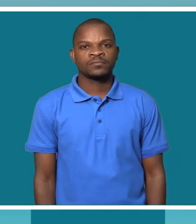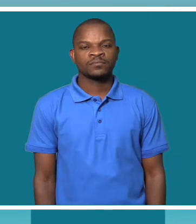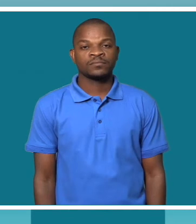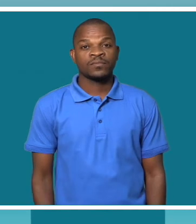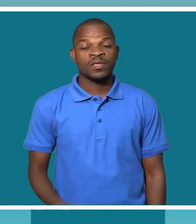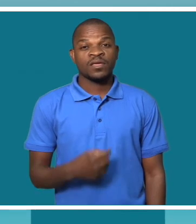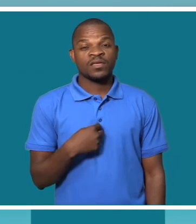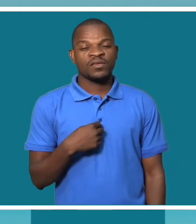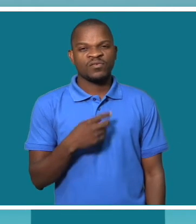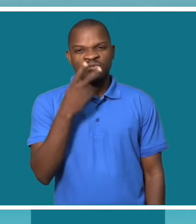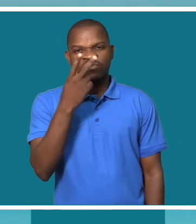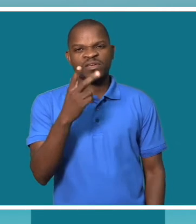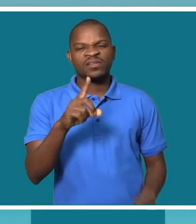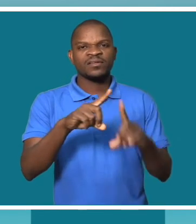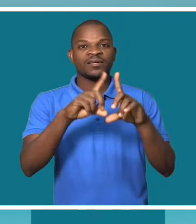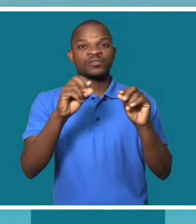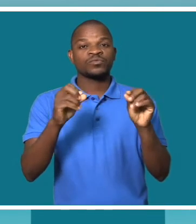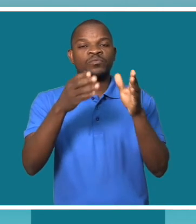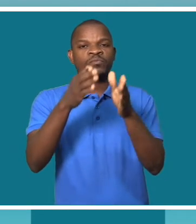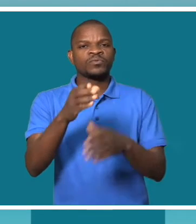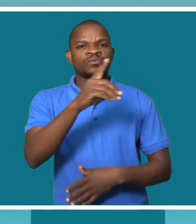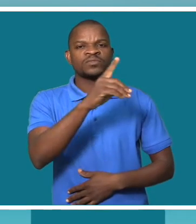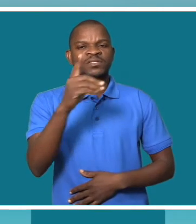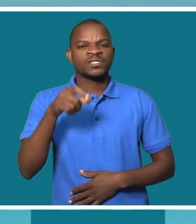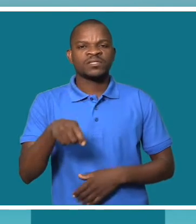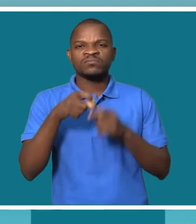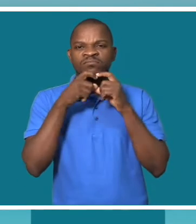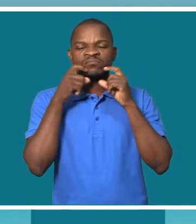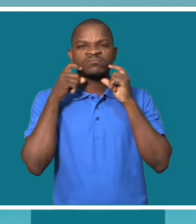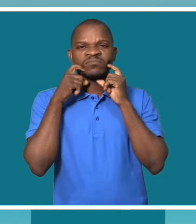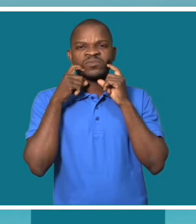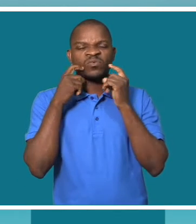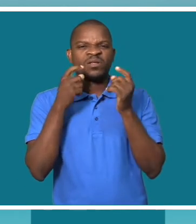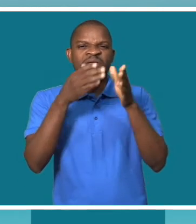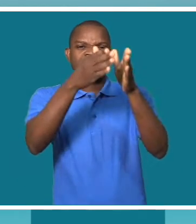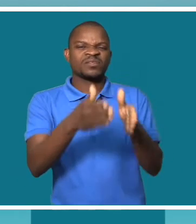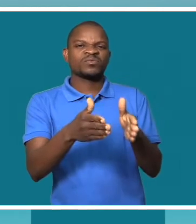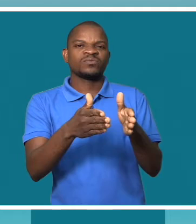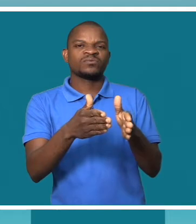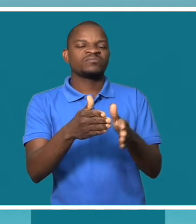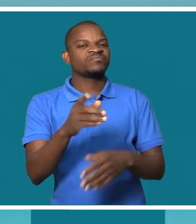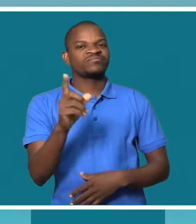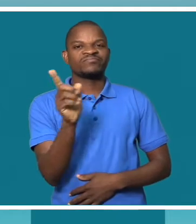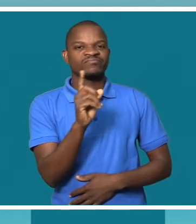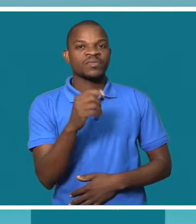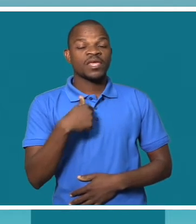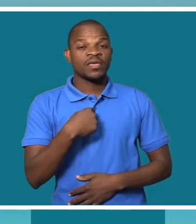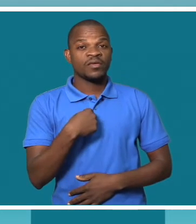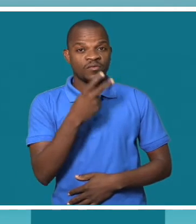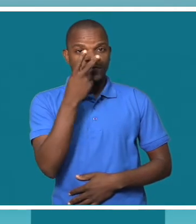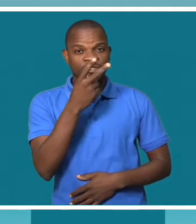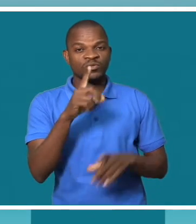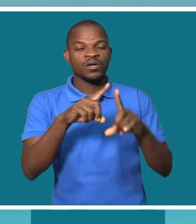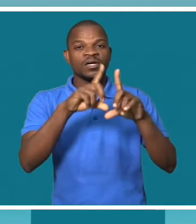Eu não vejo a deficiência em Moçambique como a pessoa em si. Eu vejo a deficiência em